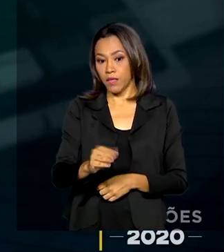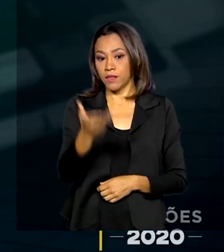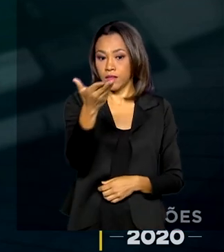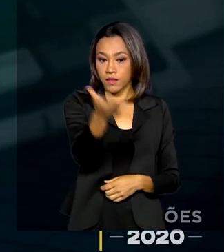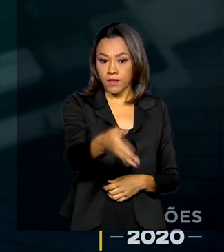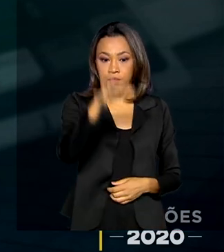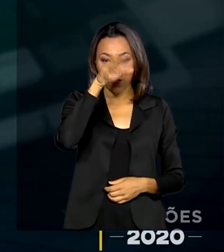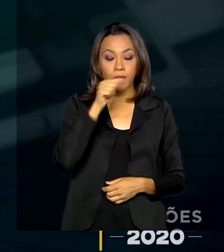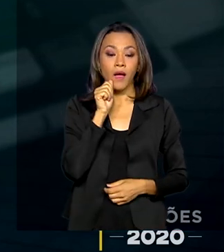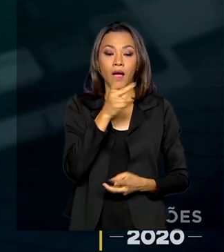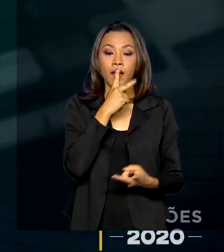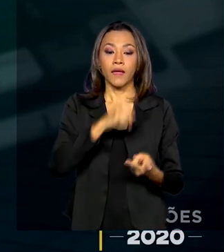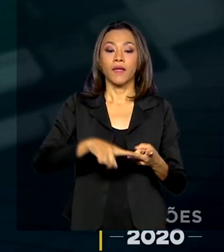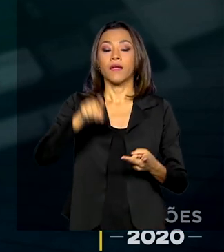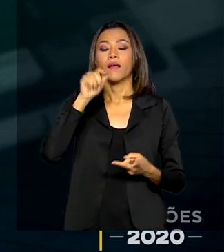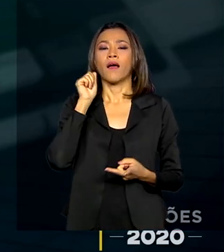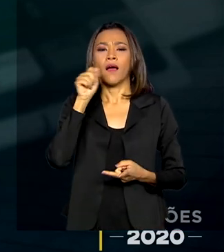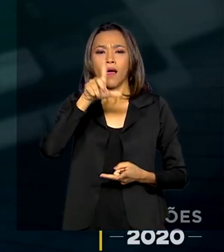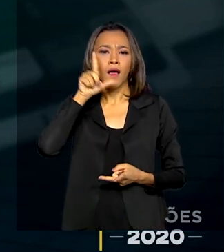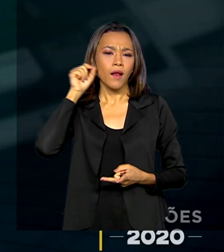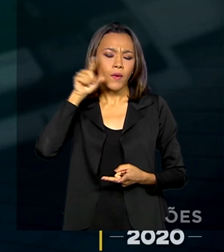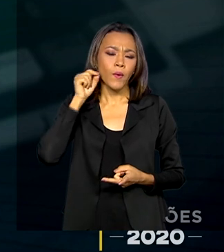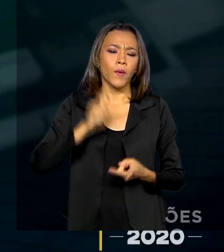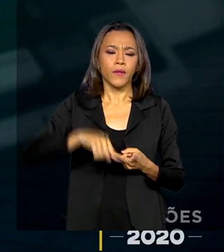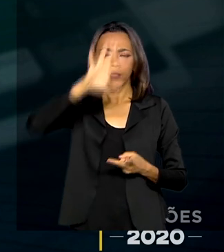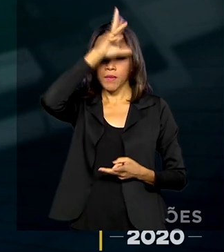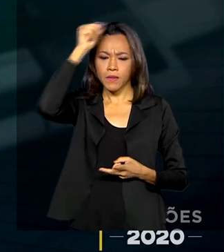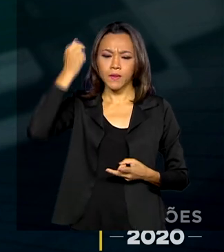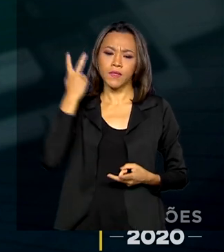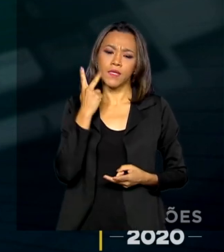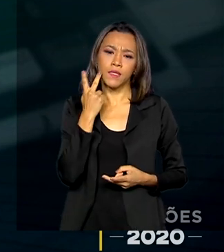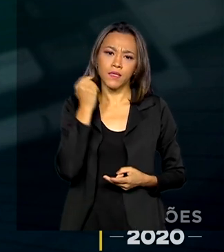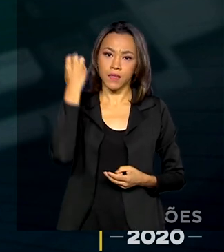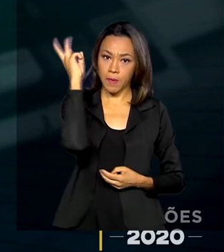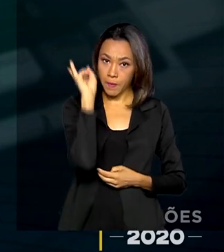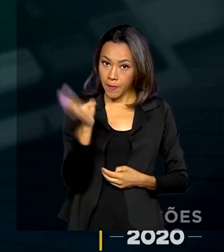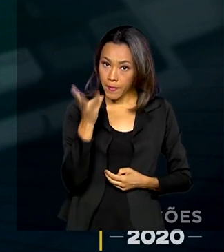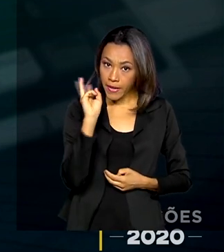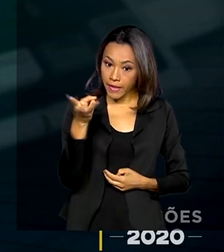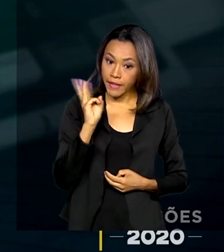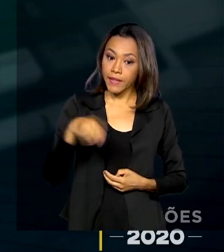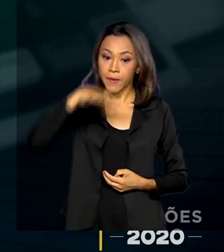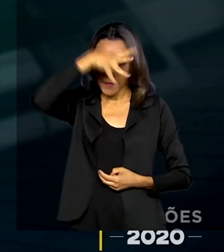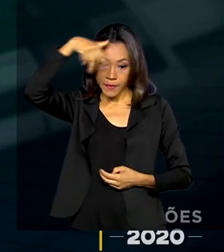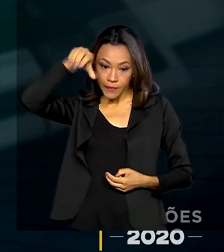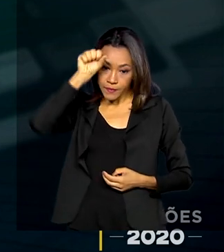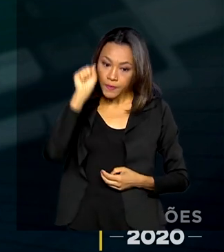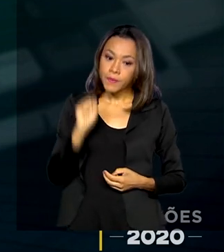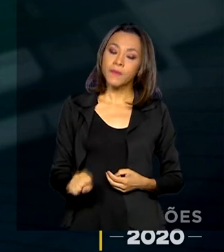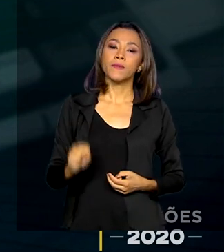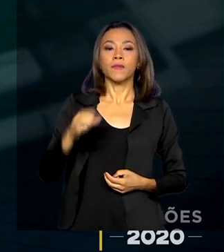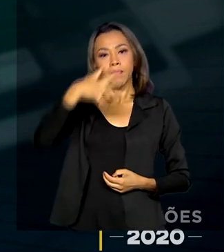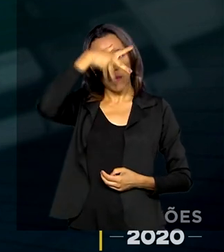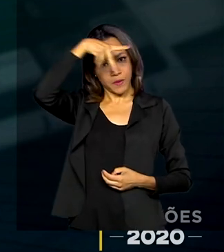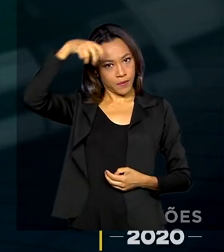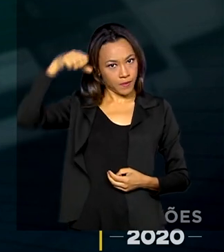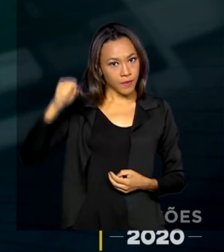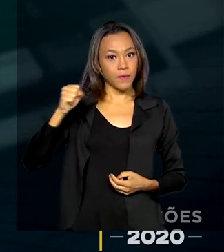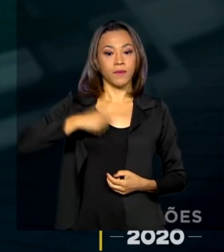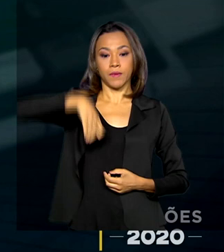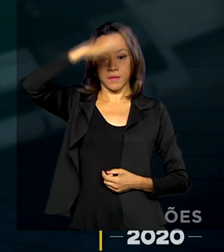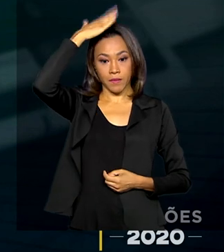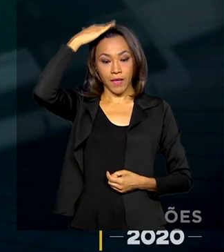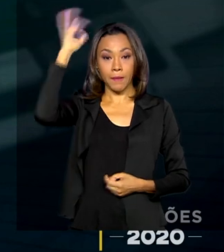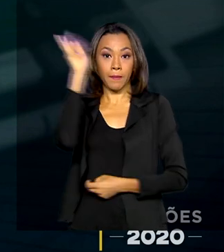Acre, Alagoas, Amazonas, Ceará, Maranhão, Mato Grosso do Sul, Mato Grosso, Pará,